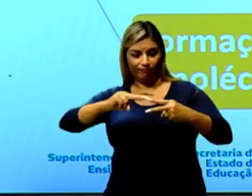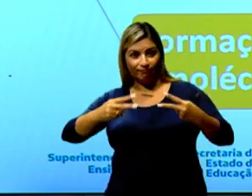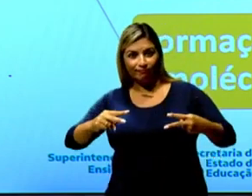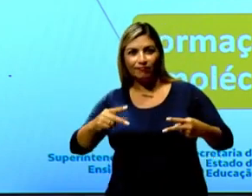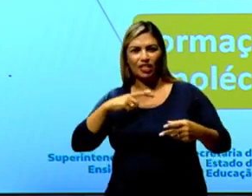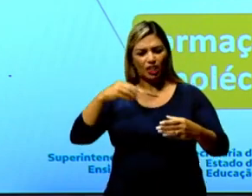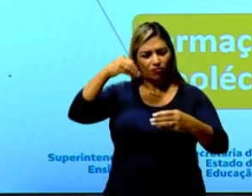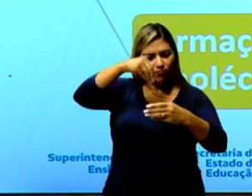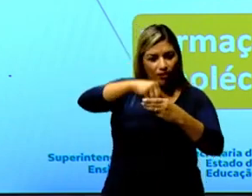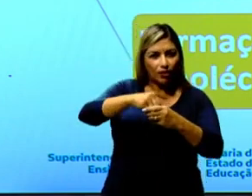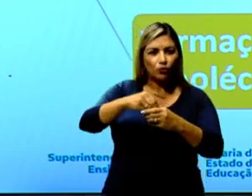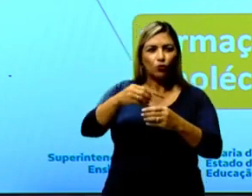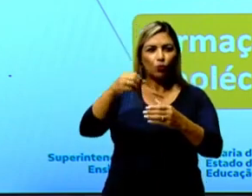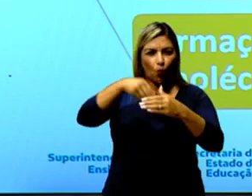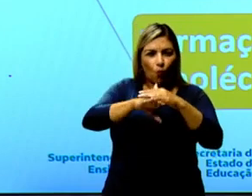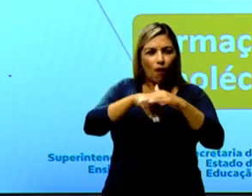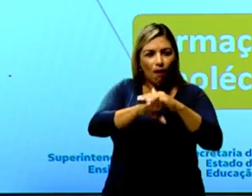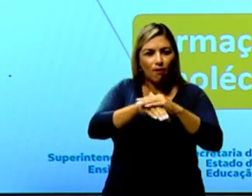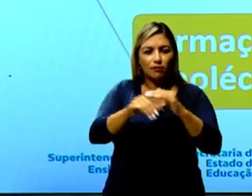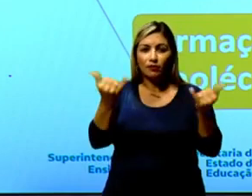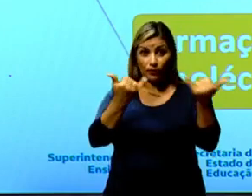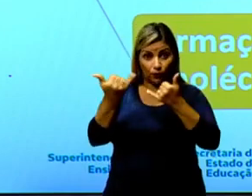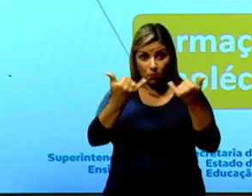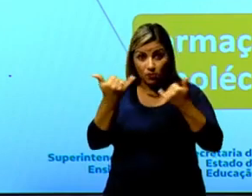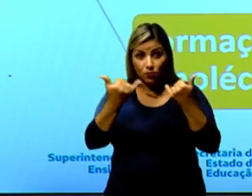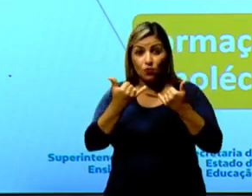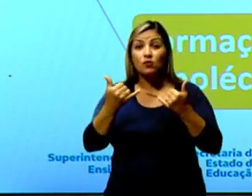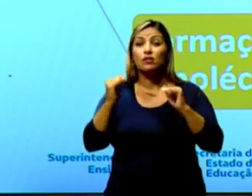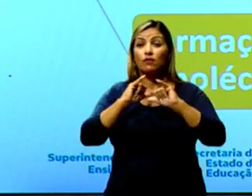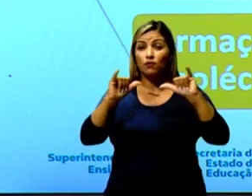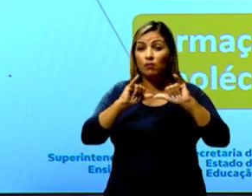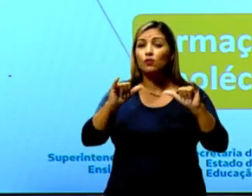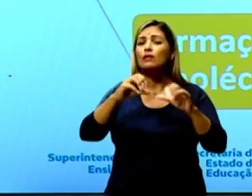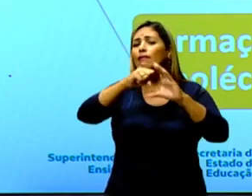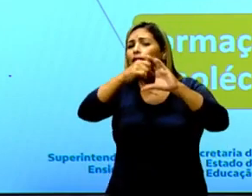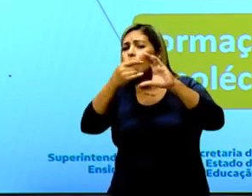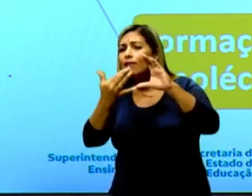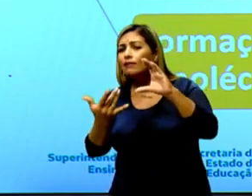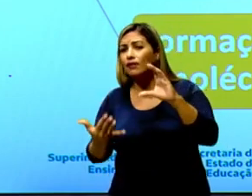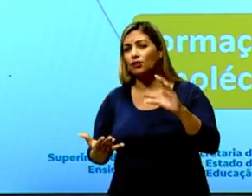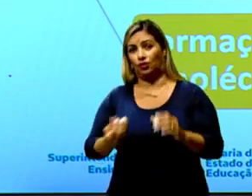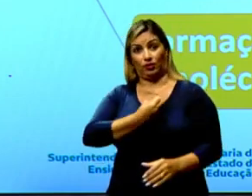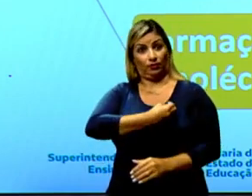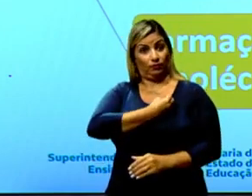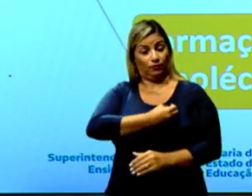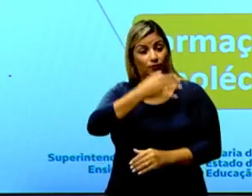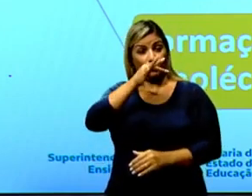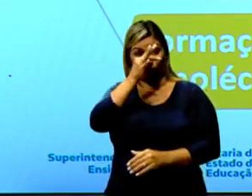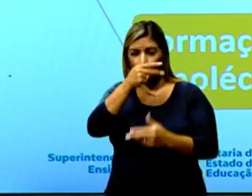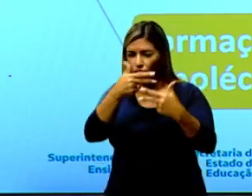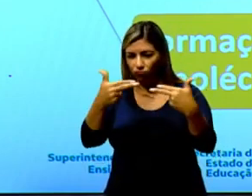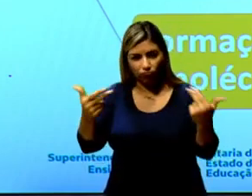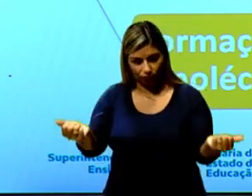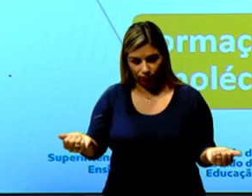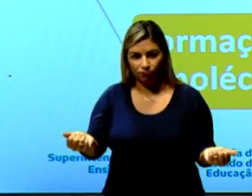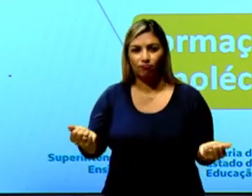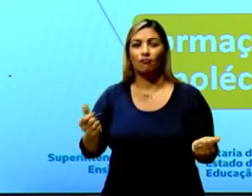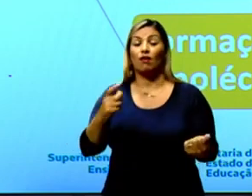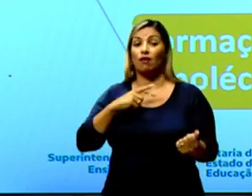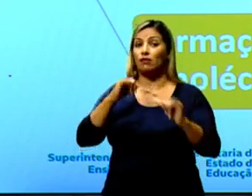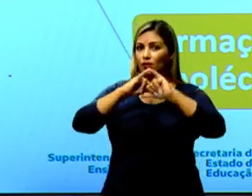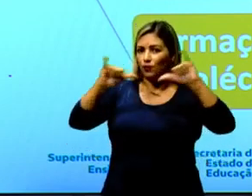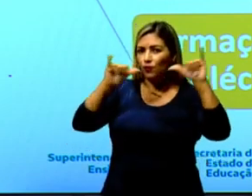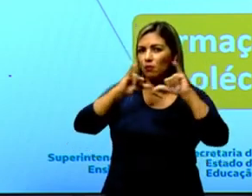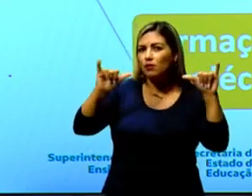armazena informações que irão determinar características dos seres vivos. Essas informações estão